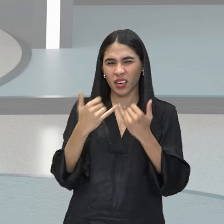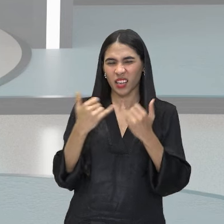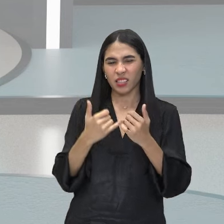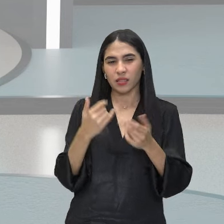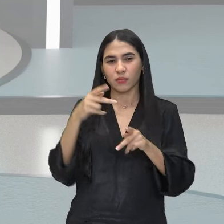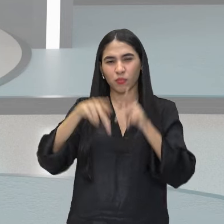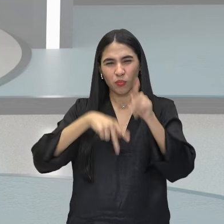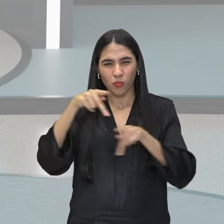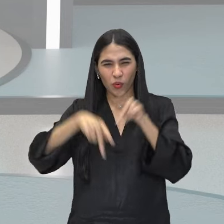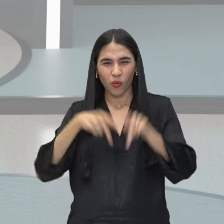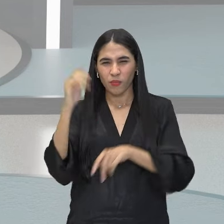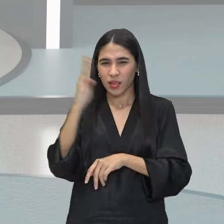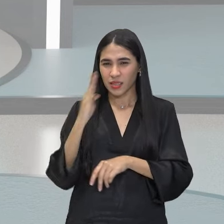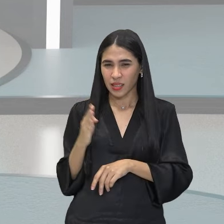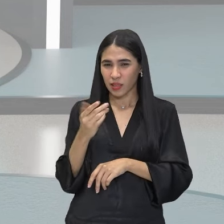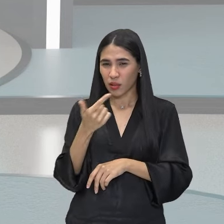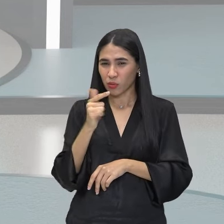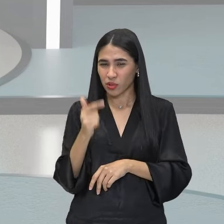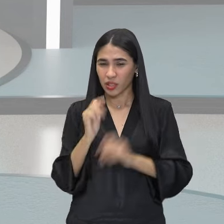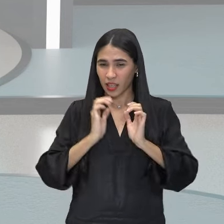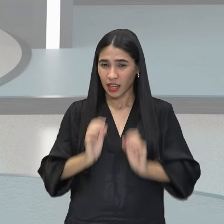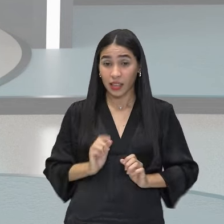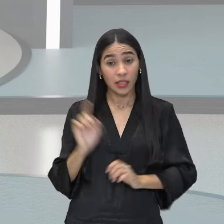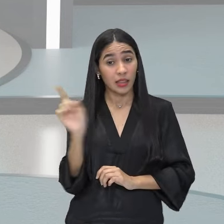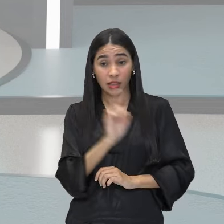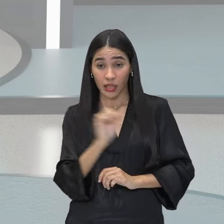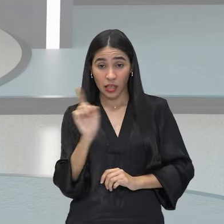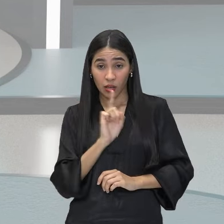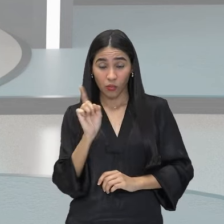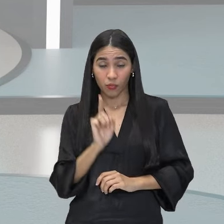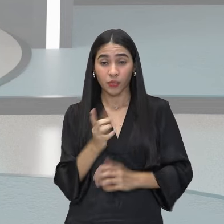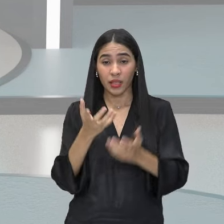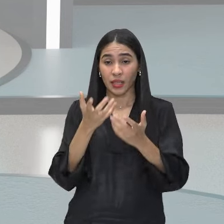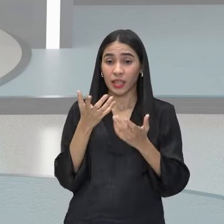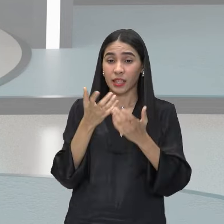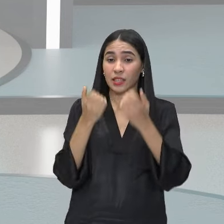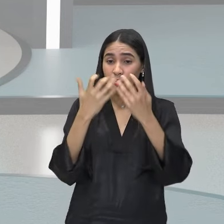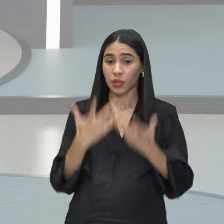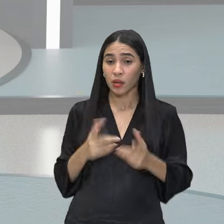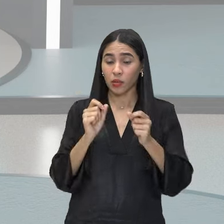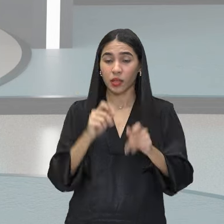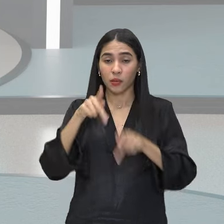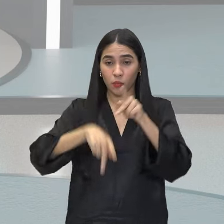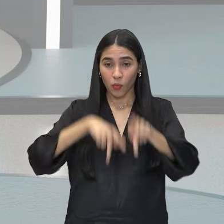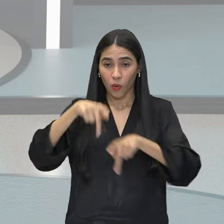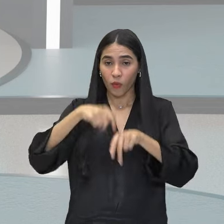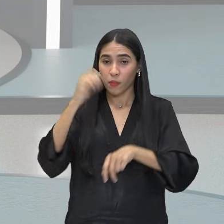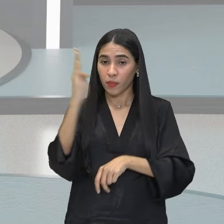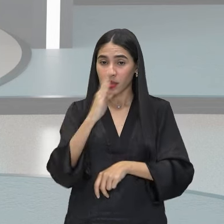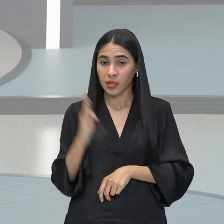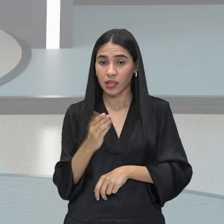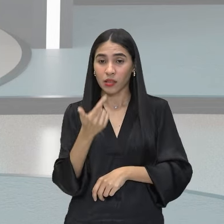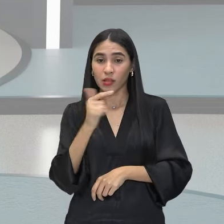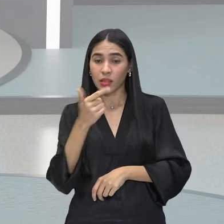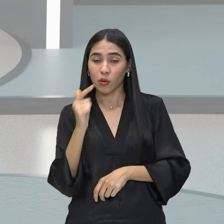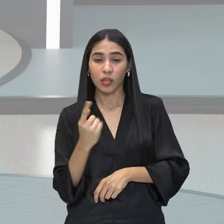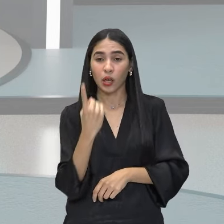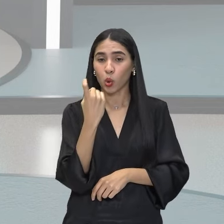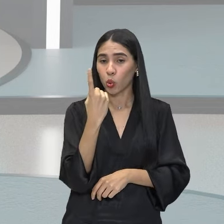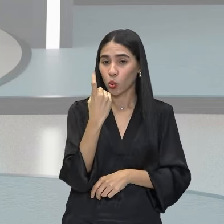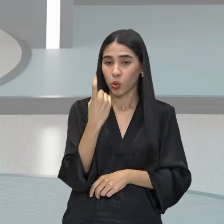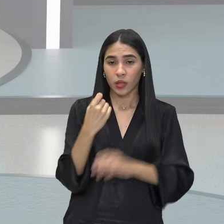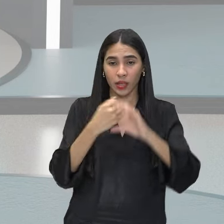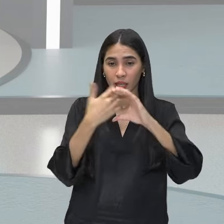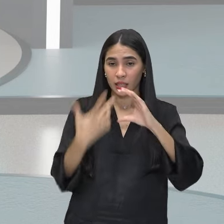tinha caráter. Não é isto. Ele queria dizer que o povo brasileiro não tem uma única característica